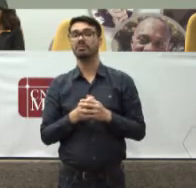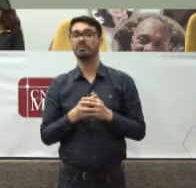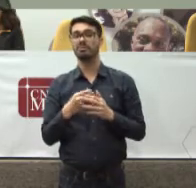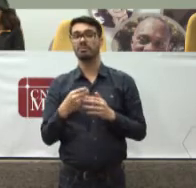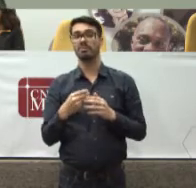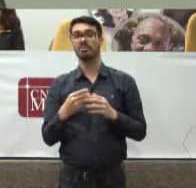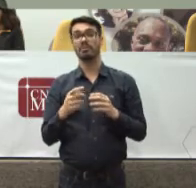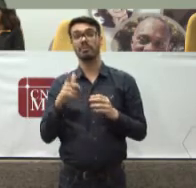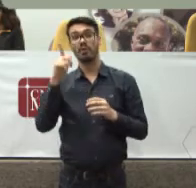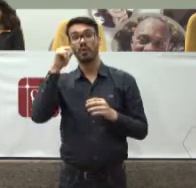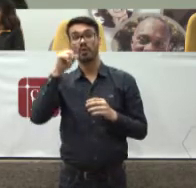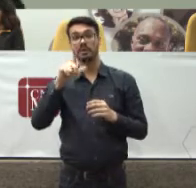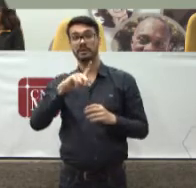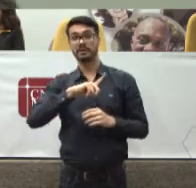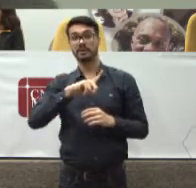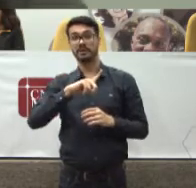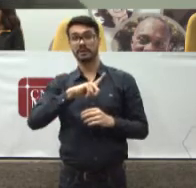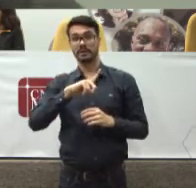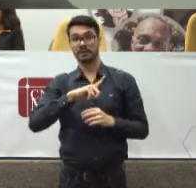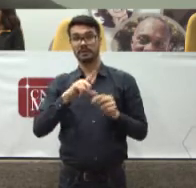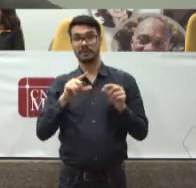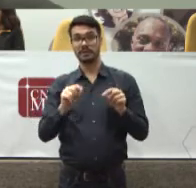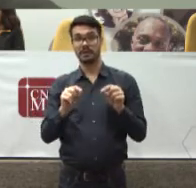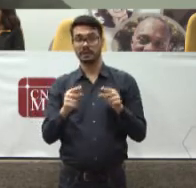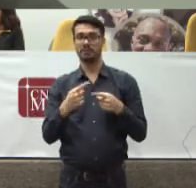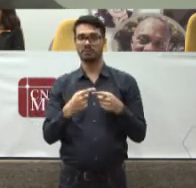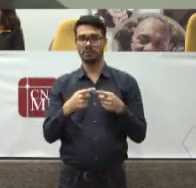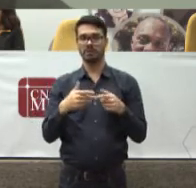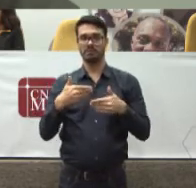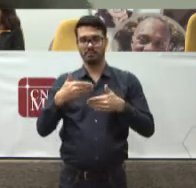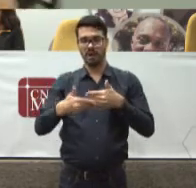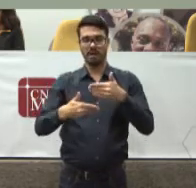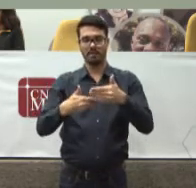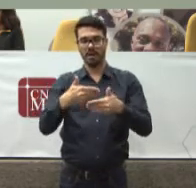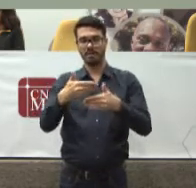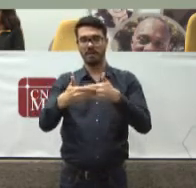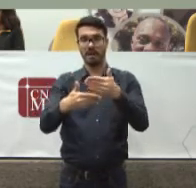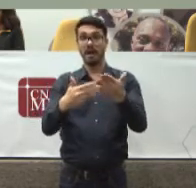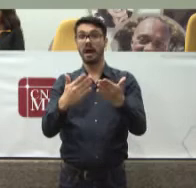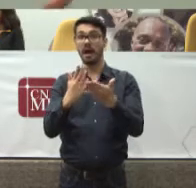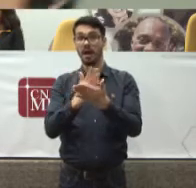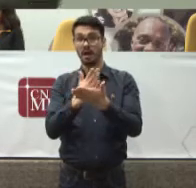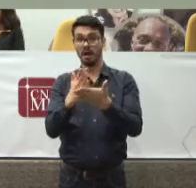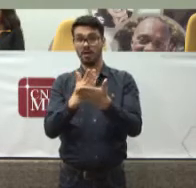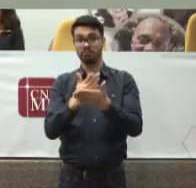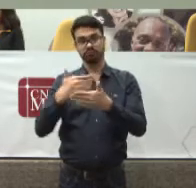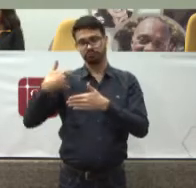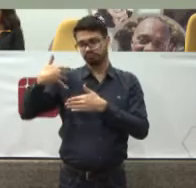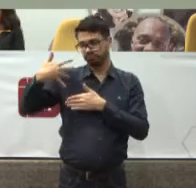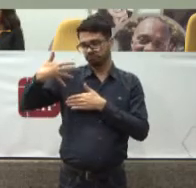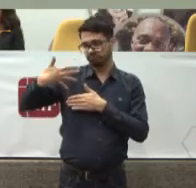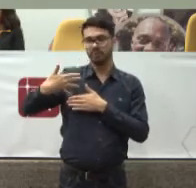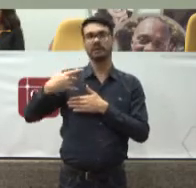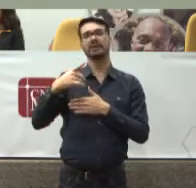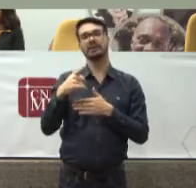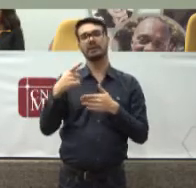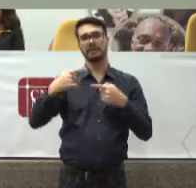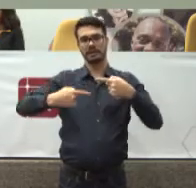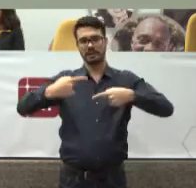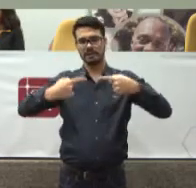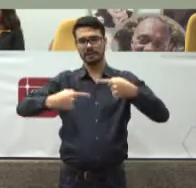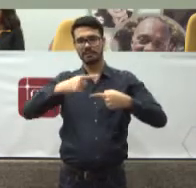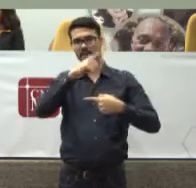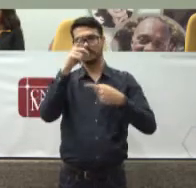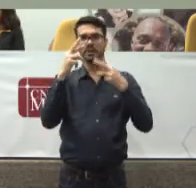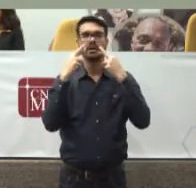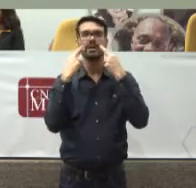Para que possamos Ter Porque o curso Ainda se desenvolve Algum padrão mínimo Deliberamos em reunião